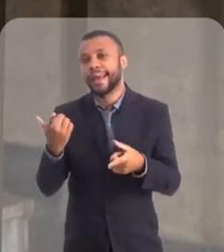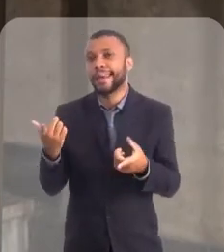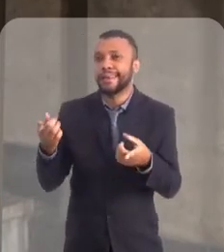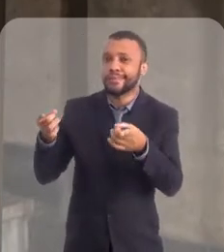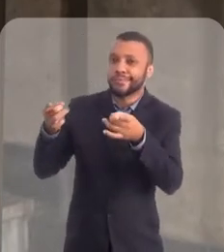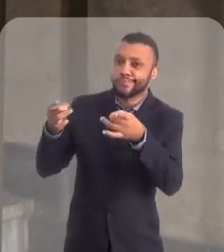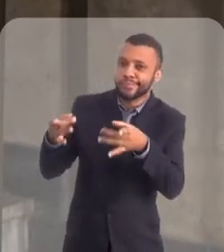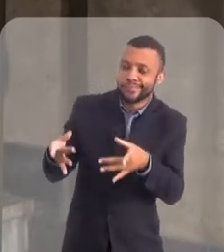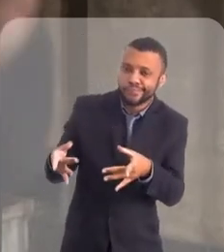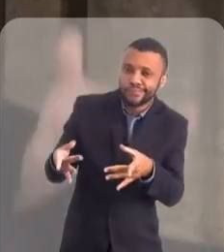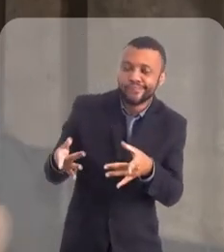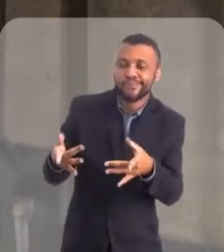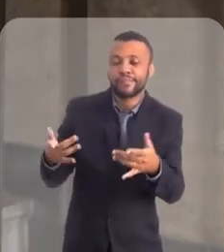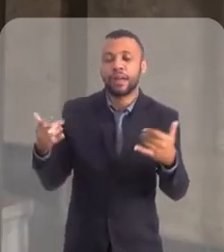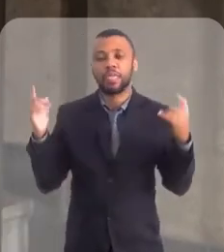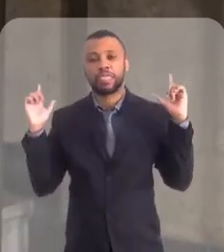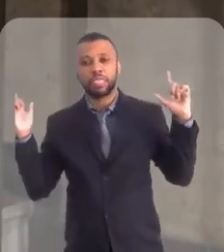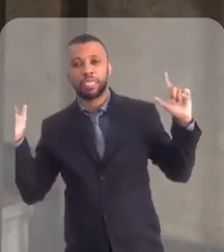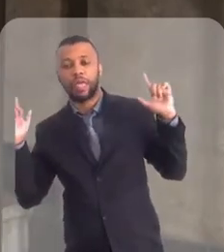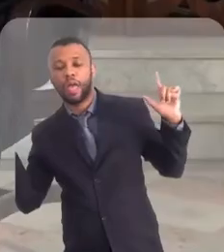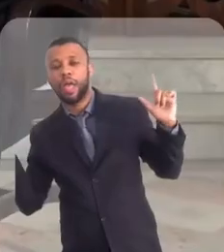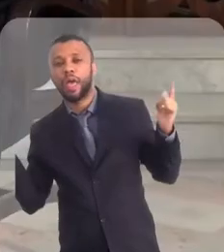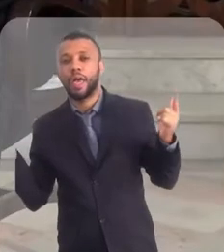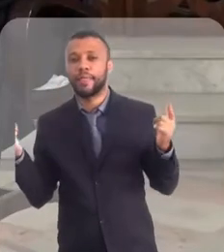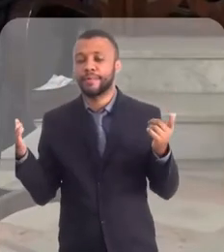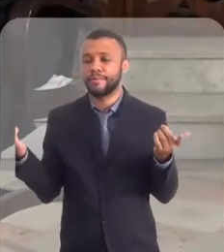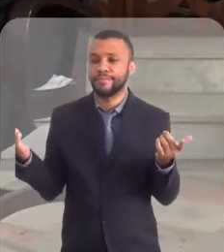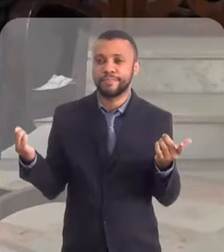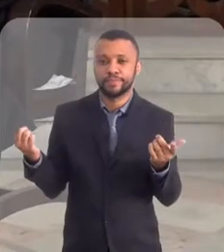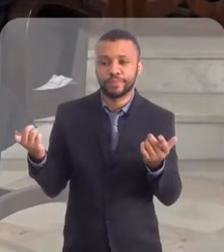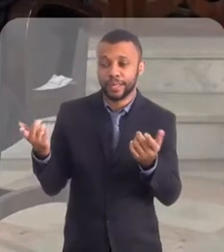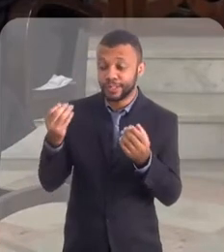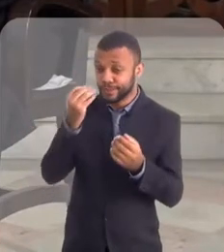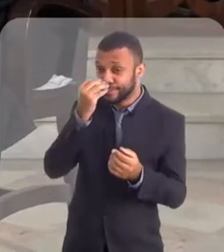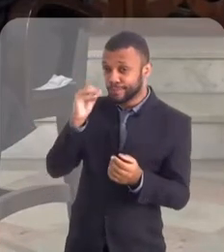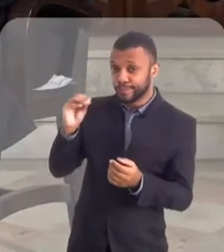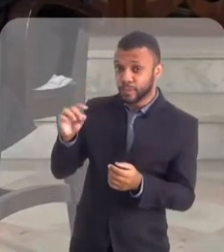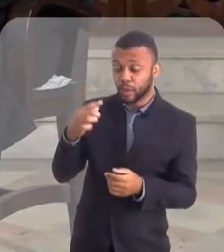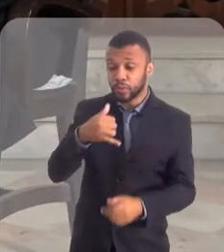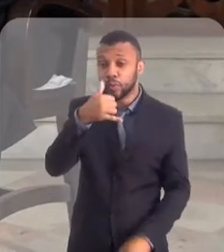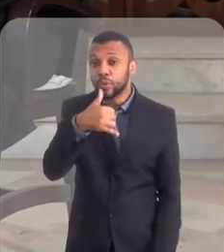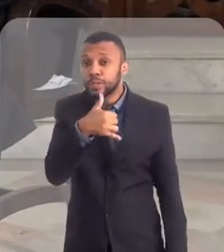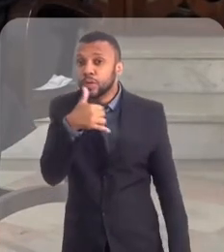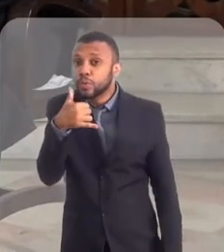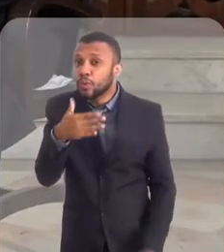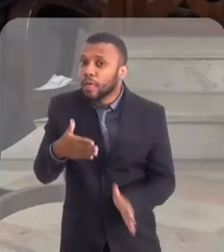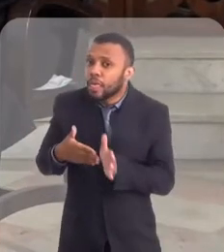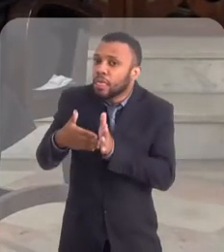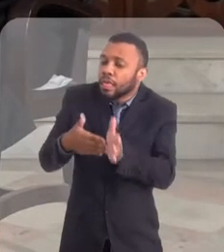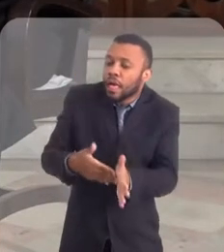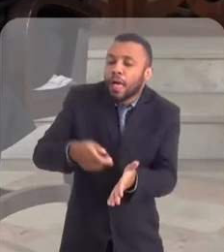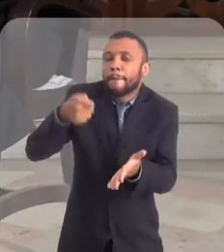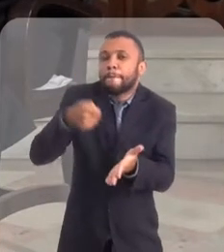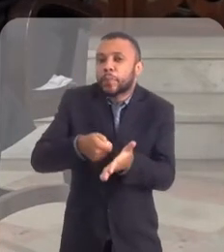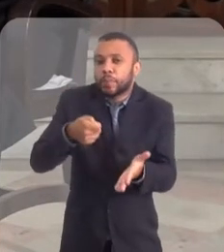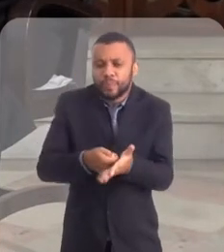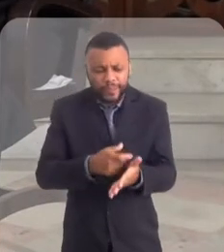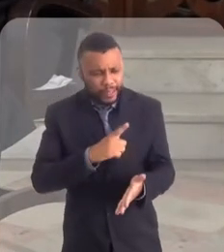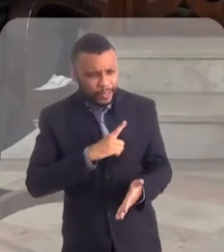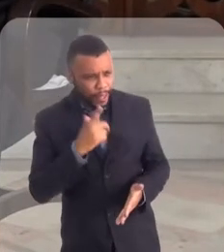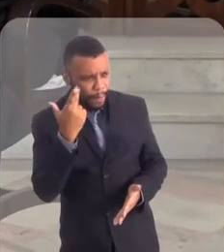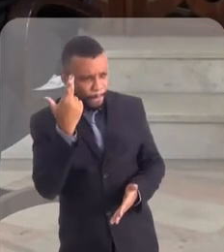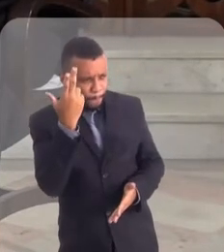abstinências clássicas de carne, etc. O nosso tradicional, o nosso jejum e abstinência é mais rigoroso. E tem